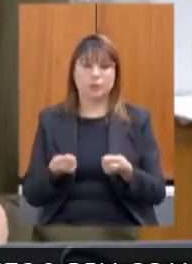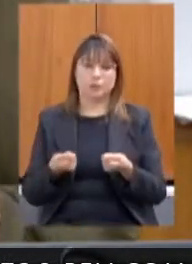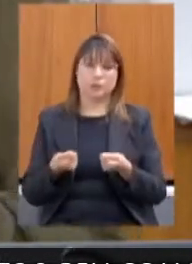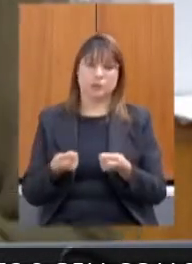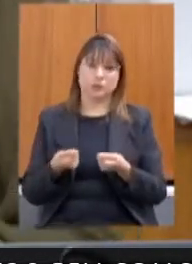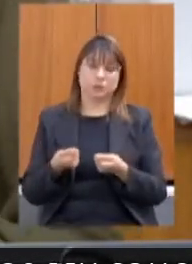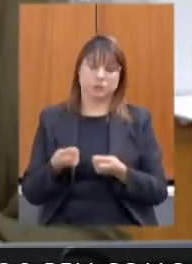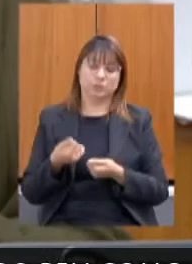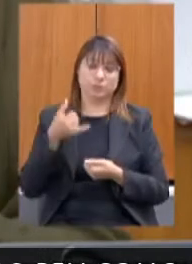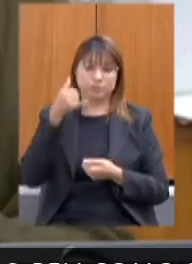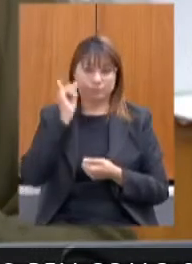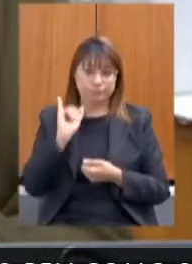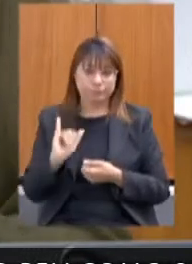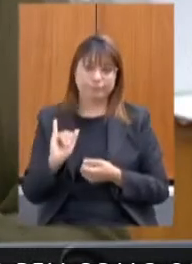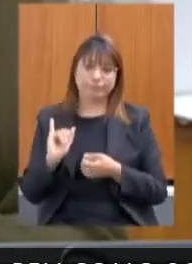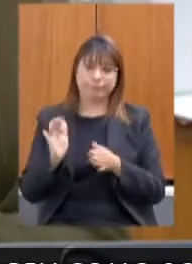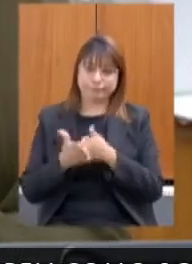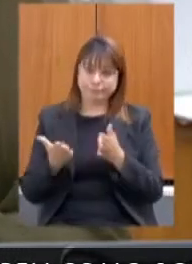vulnerabilidade.